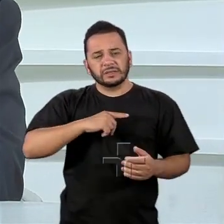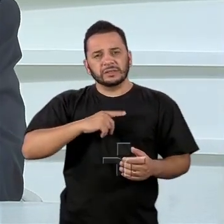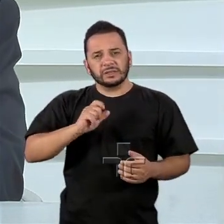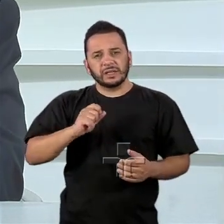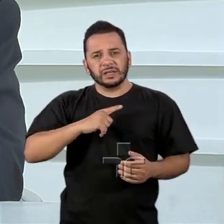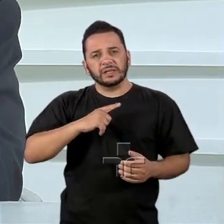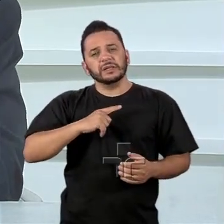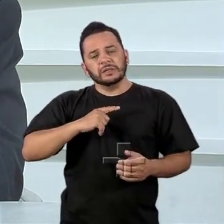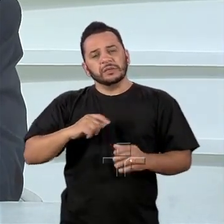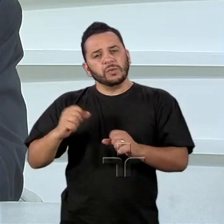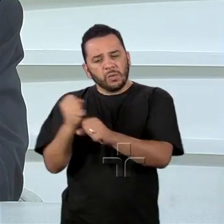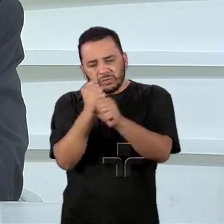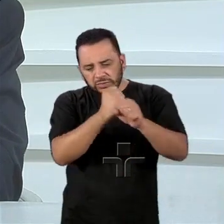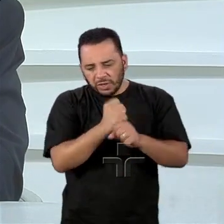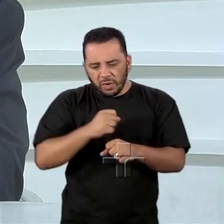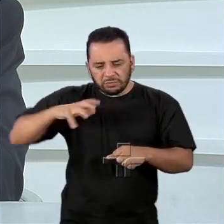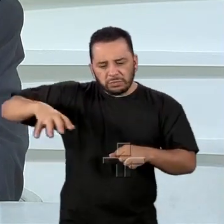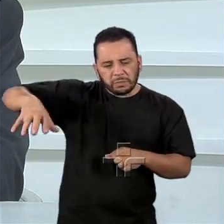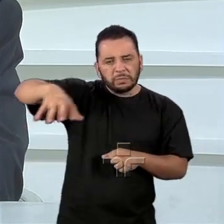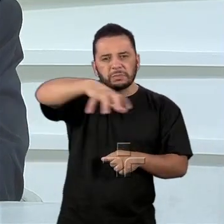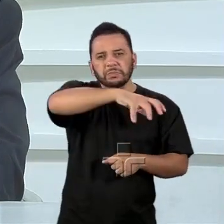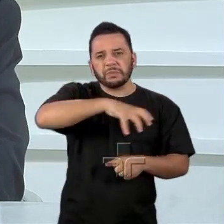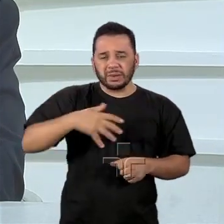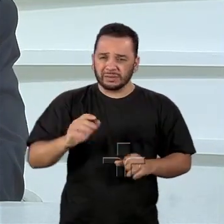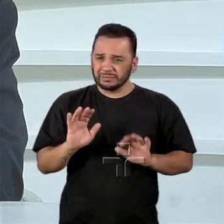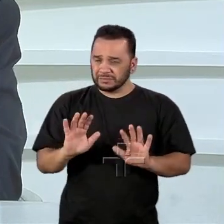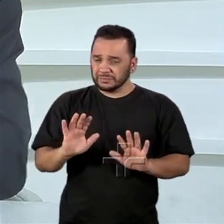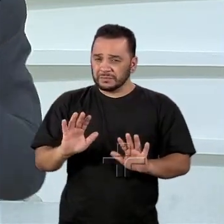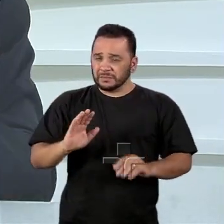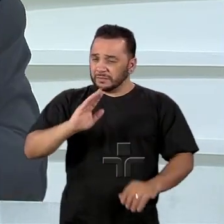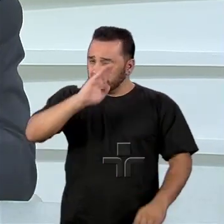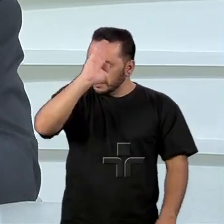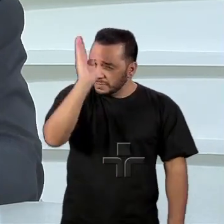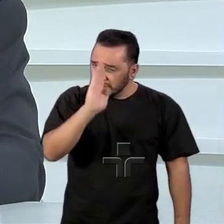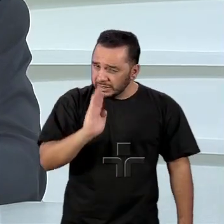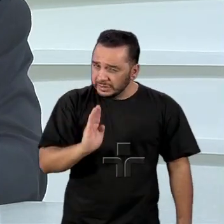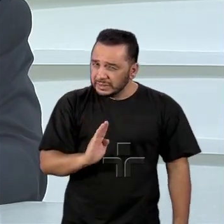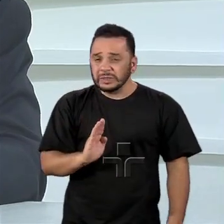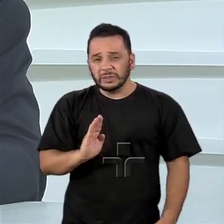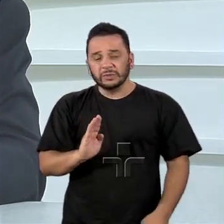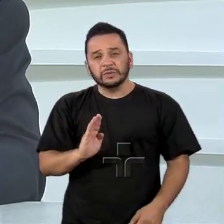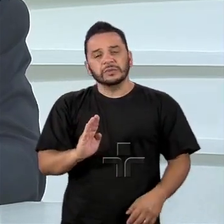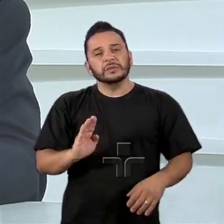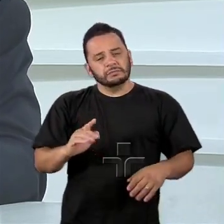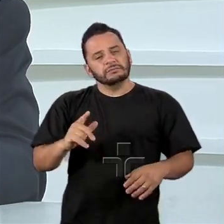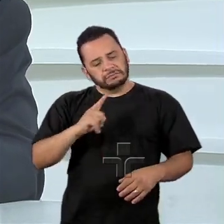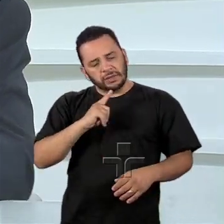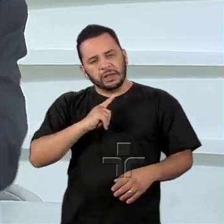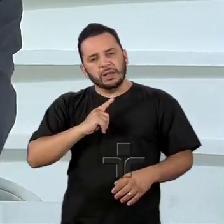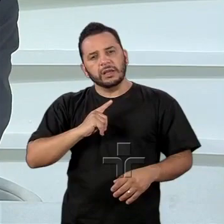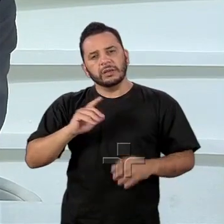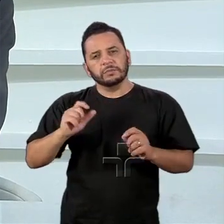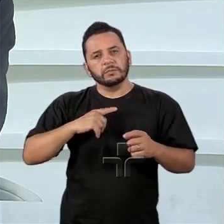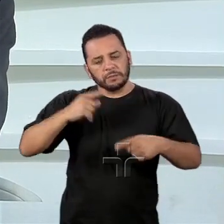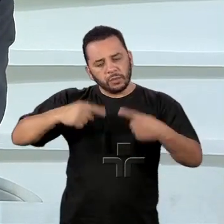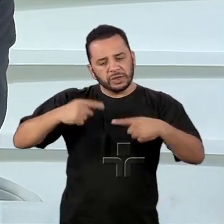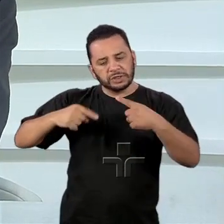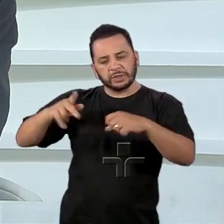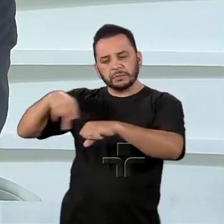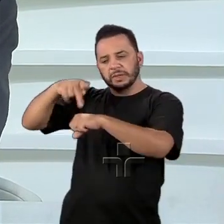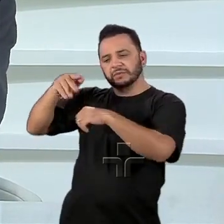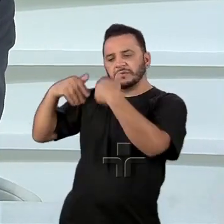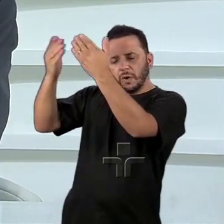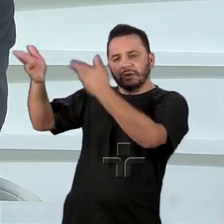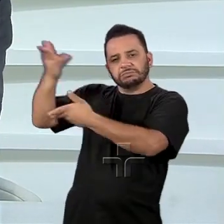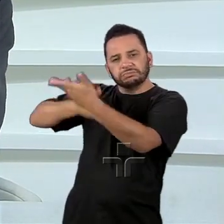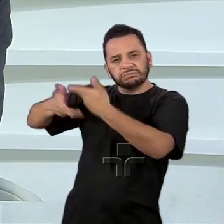infraestrutura. Ou seja, quando a gente fala do Brasil no mundo, é muito mais que diplomacia e política externa. A gente precisa olhar qual